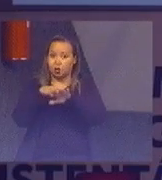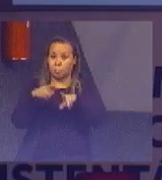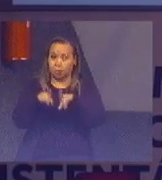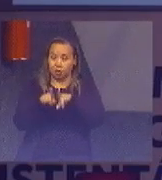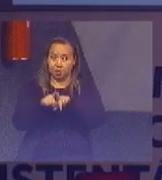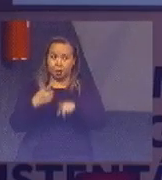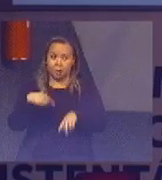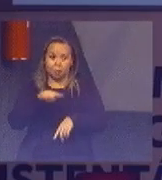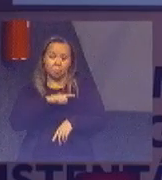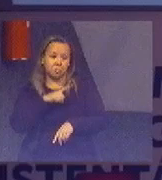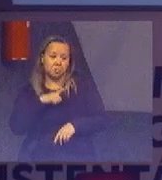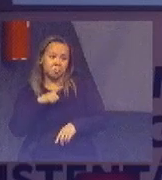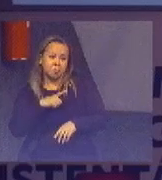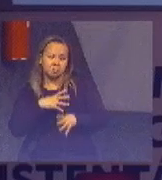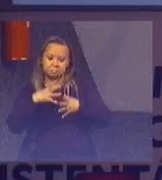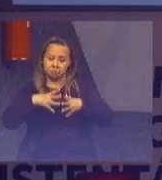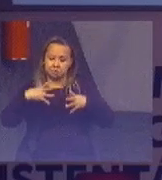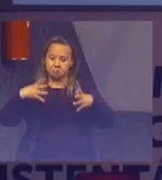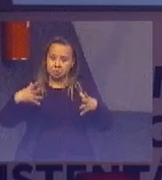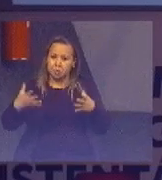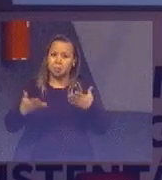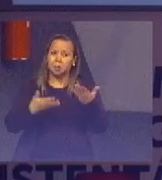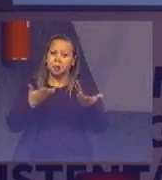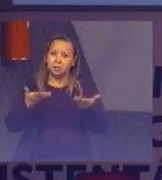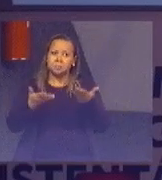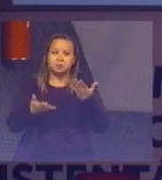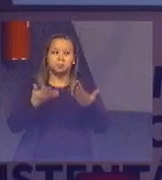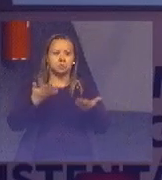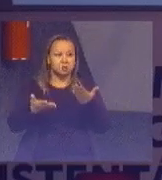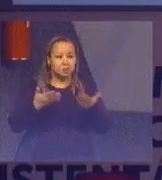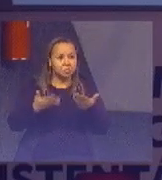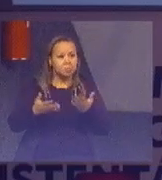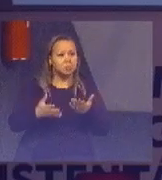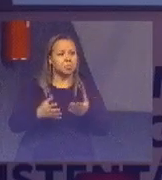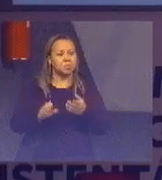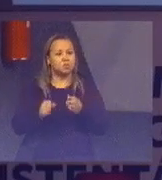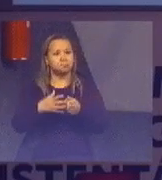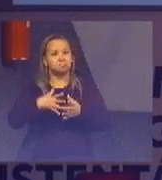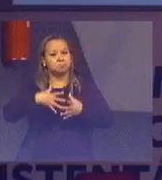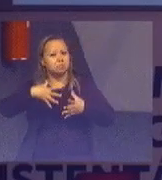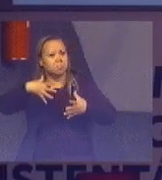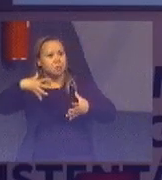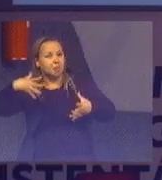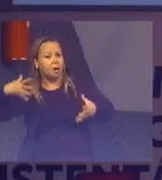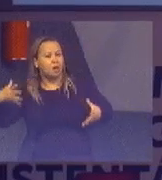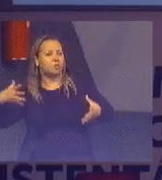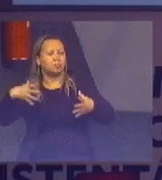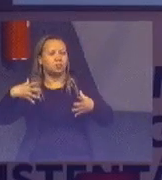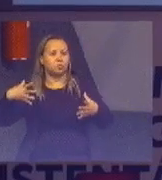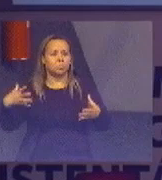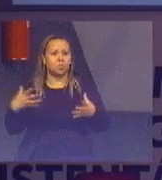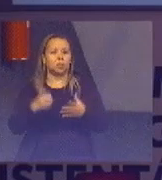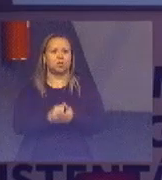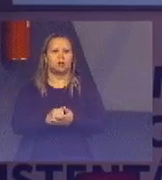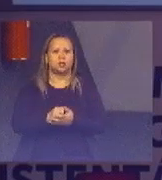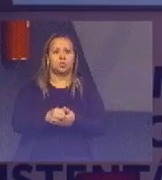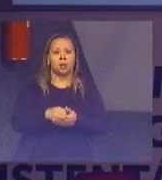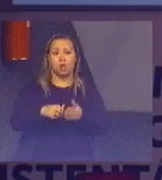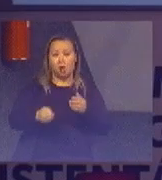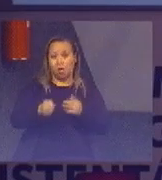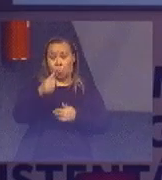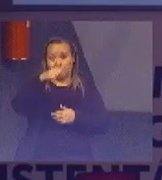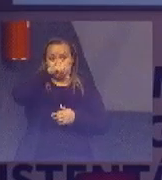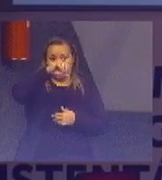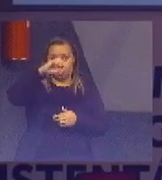E aí, gente tem um volume relativamente alto, 1.200 ações solidárias feitas, quase 900 ações de